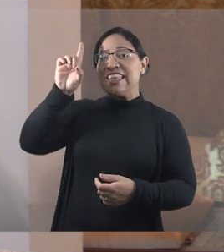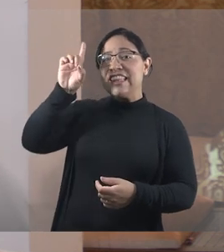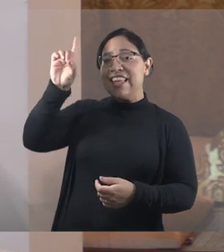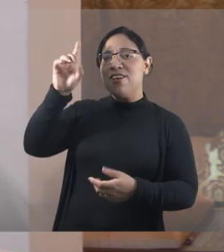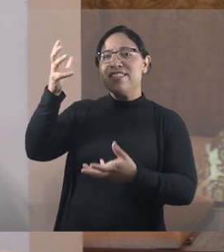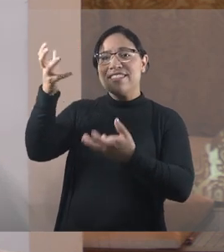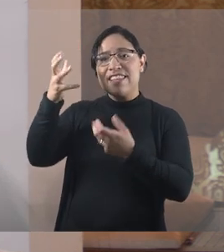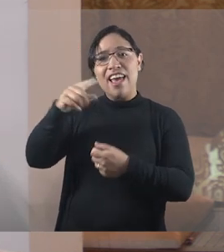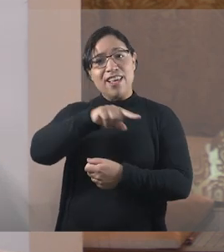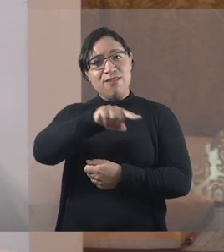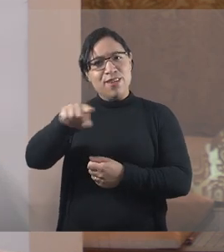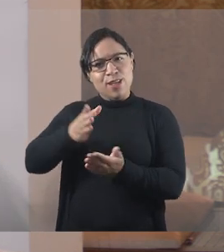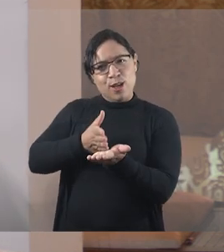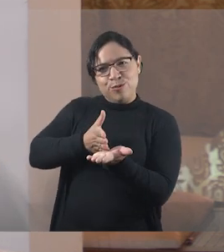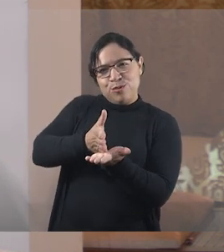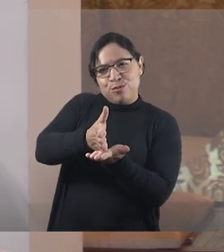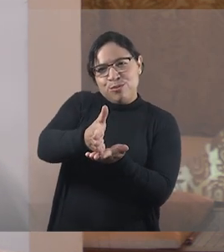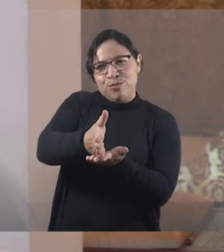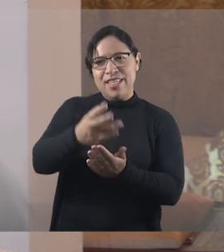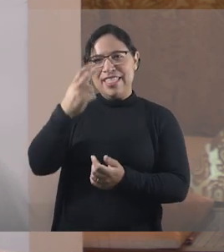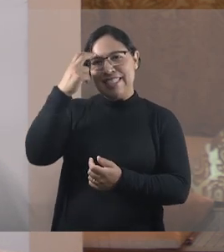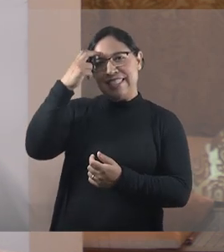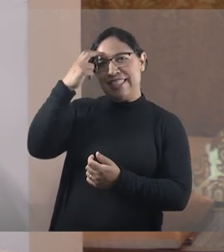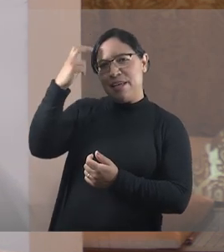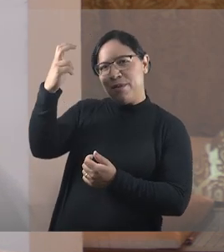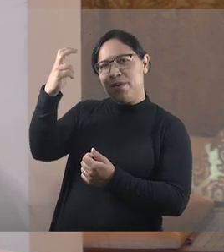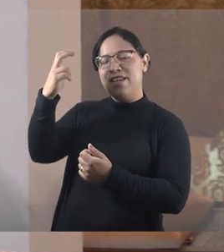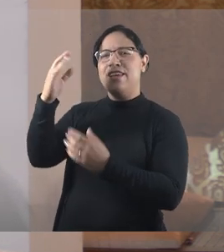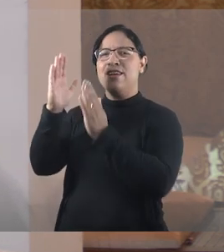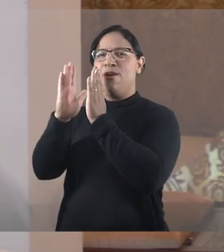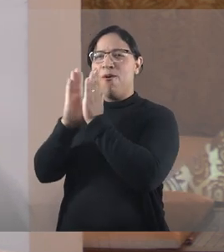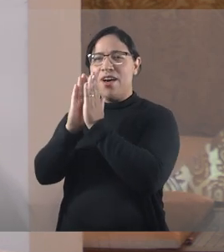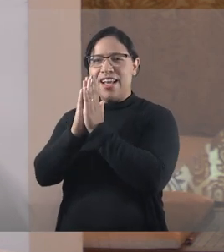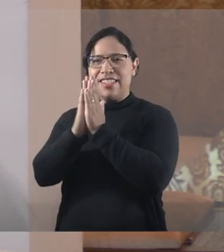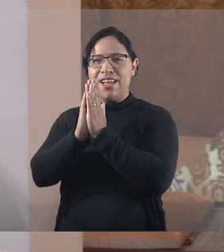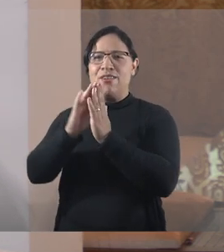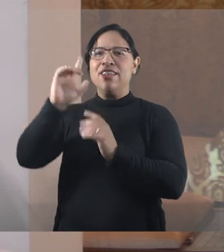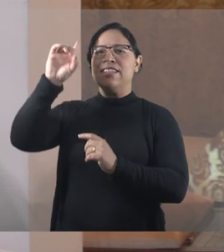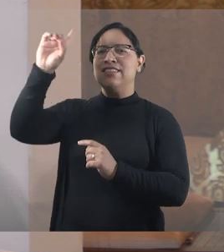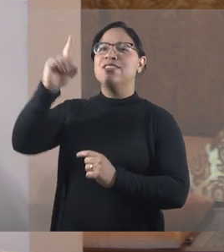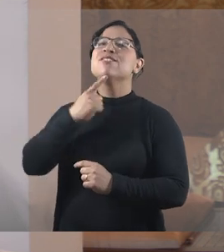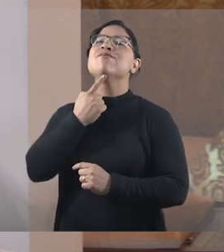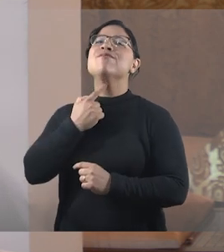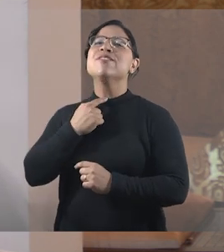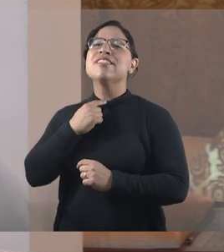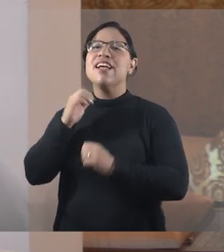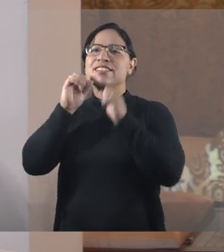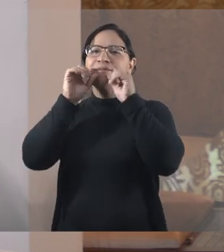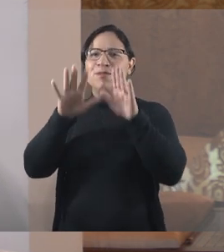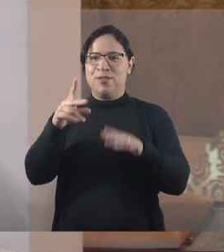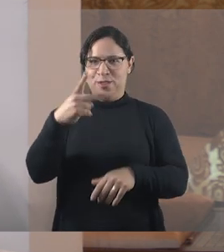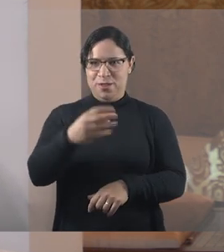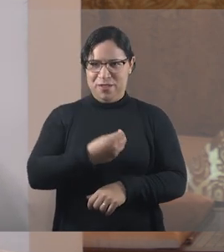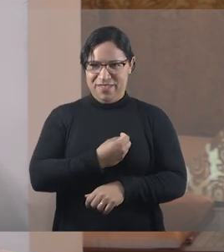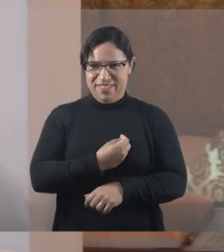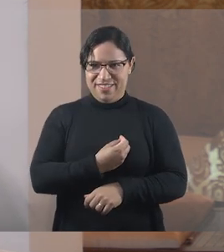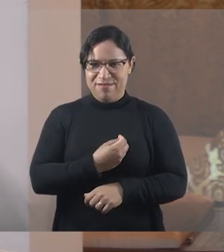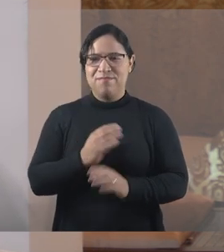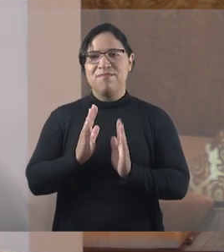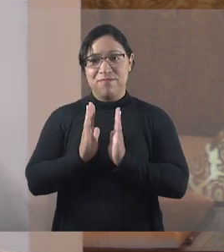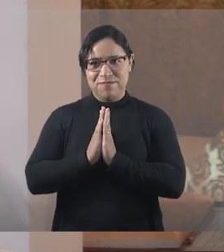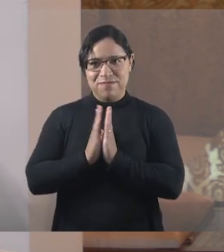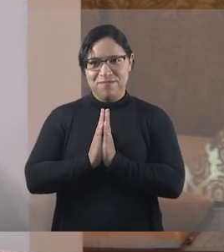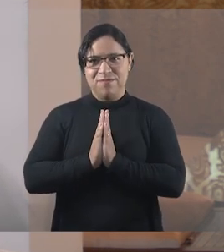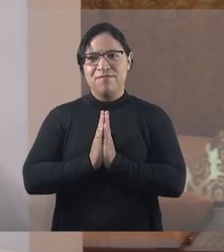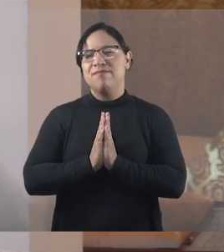caminhe em oração e que, sobretudo, a vontade de Deus se cumpra na sua vida. Vamos orar? Senhor Jesus, eu te louvo por esse